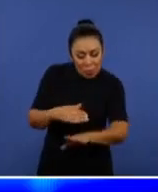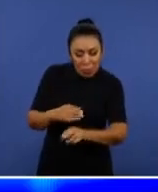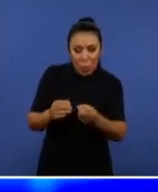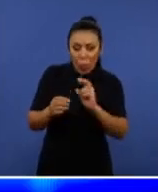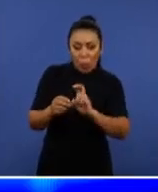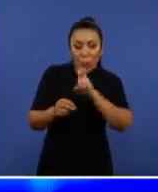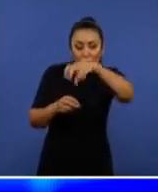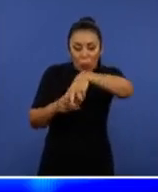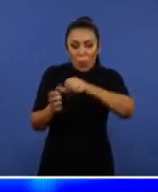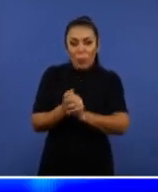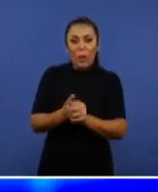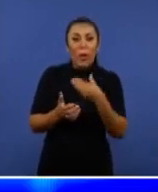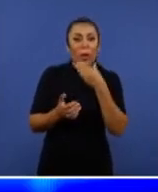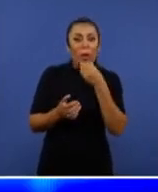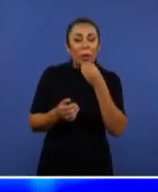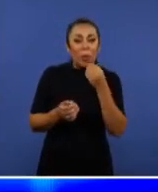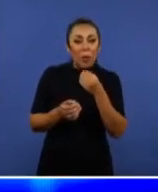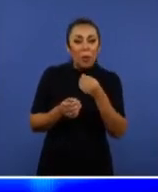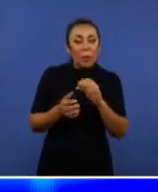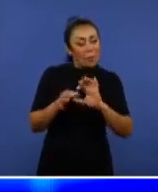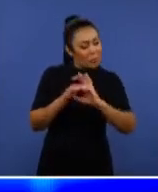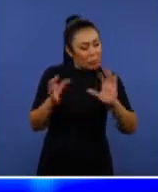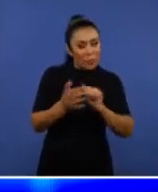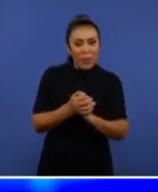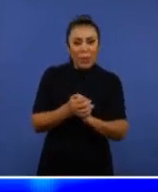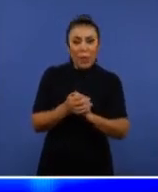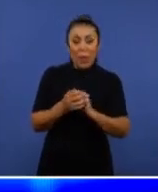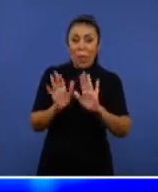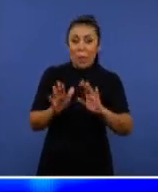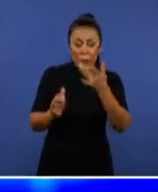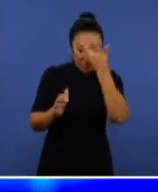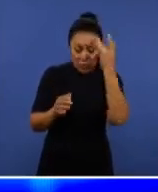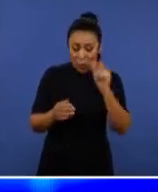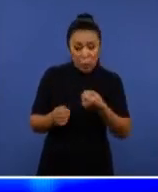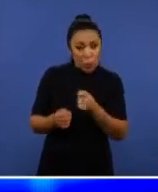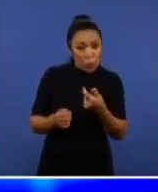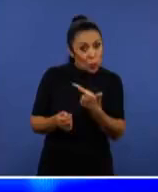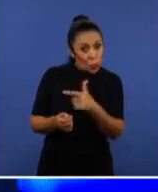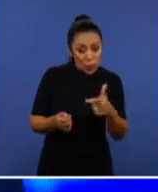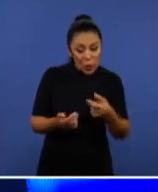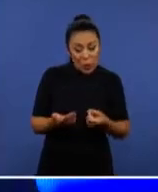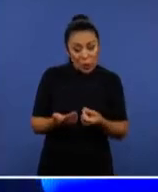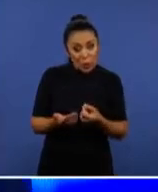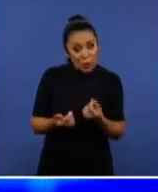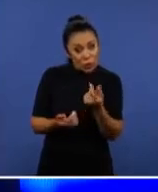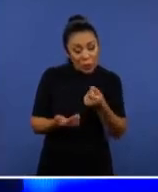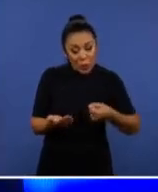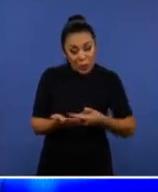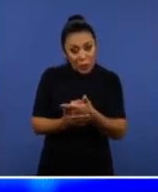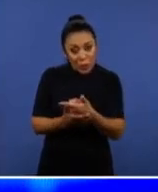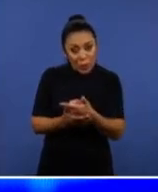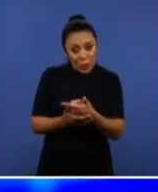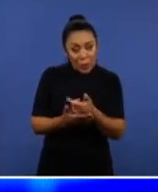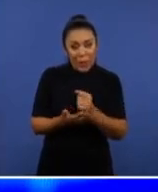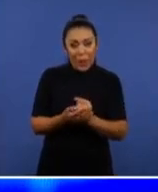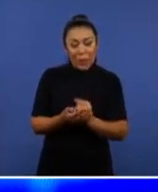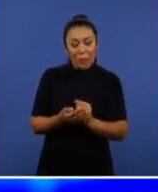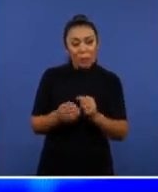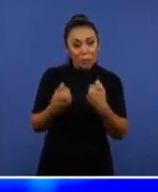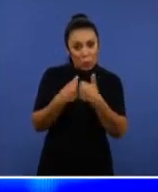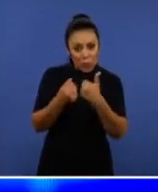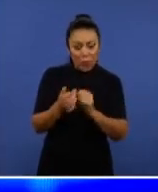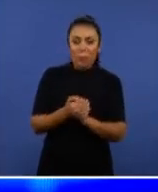o trocador deixa e volta para casa com a boca amarga, não, não tem vaga, não tem vaga. Lá se vão mais 10 milhões de brasileiros.